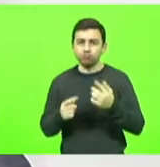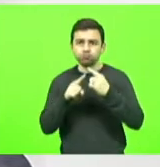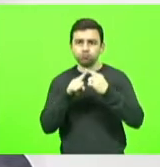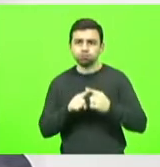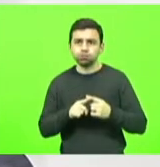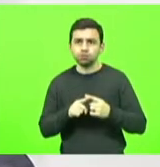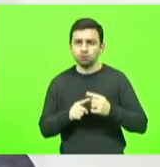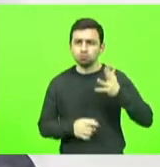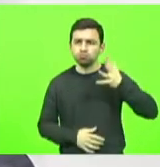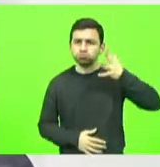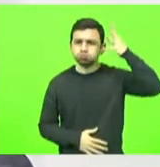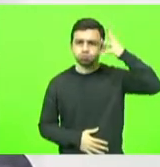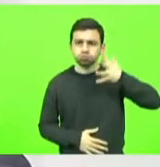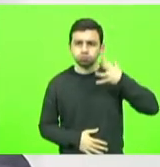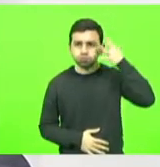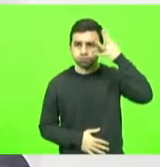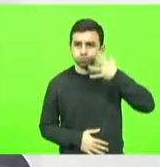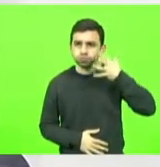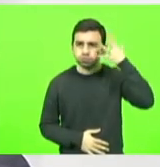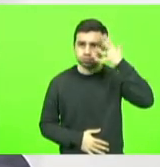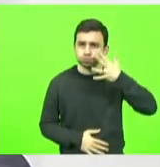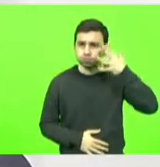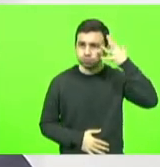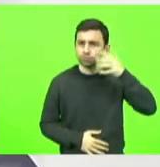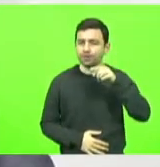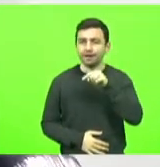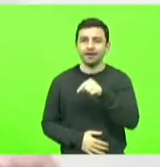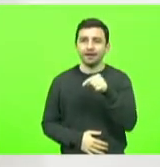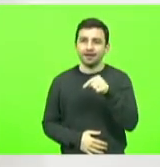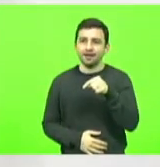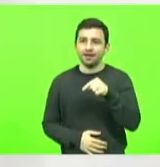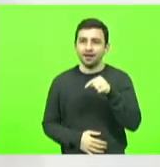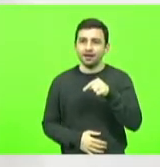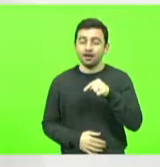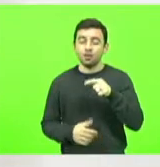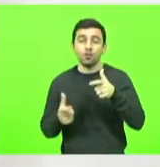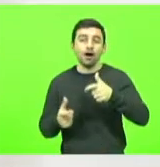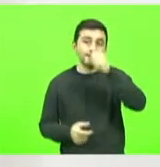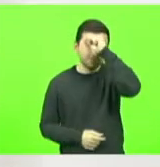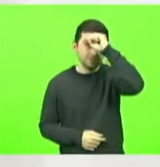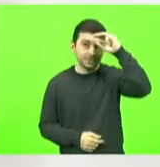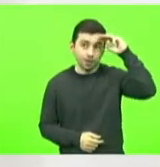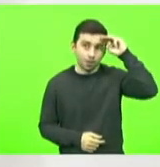de oratória que ocorreu lá no município de São Miguel do Oeste.